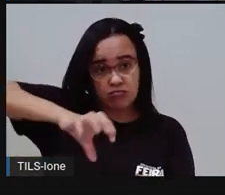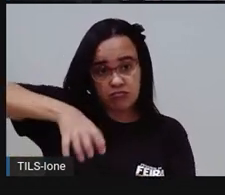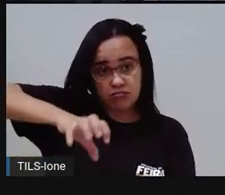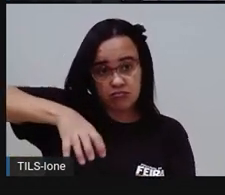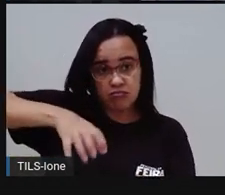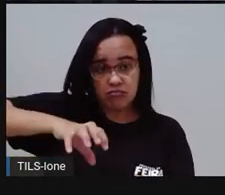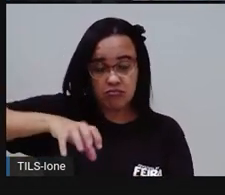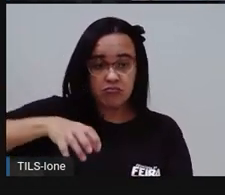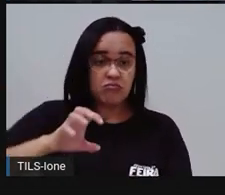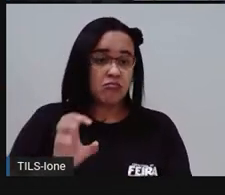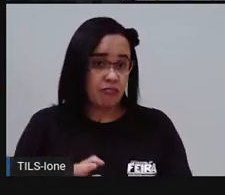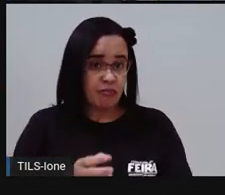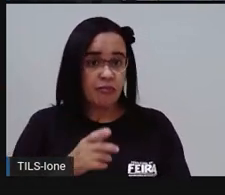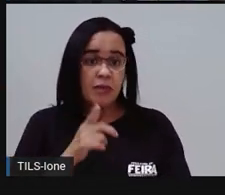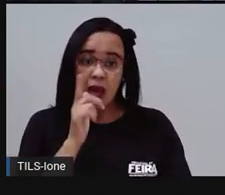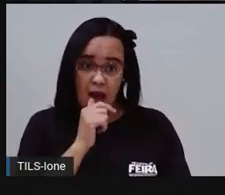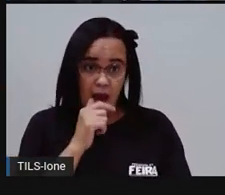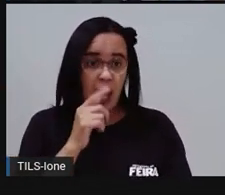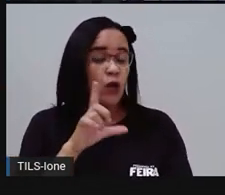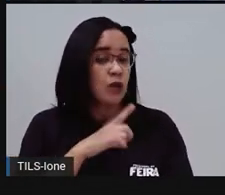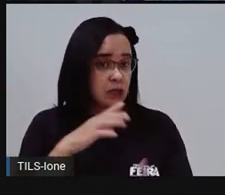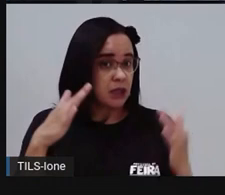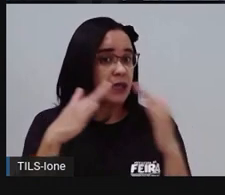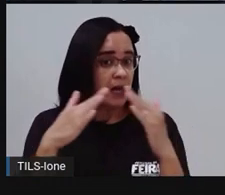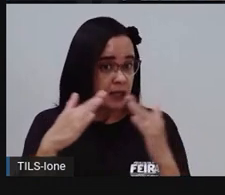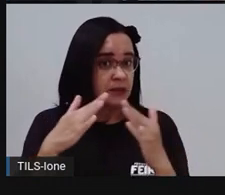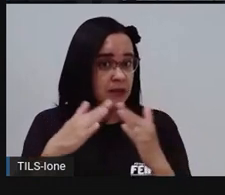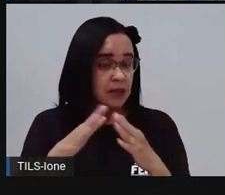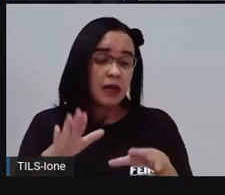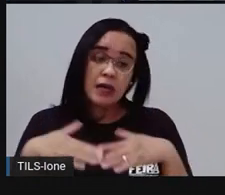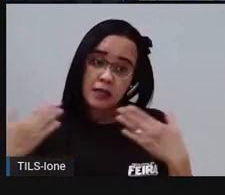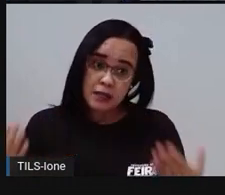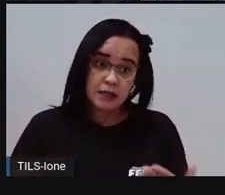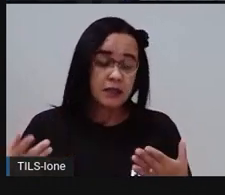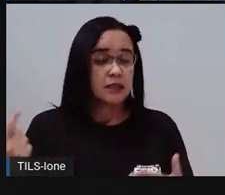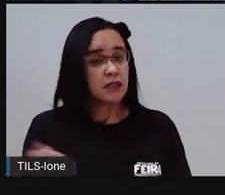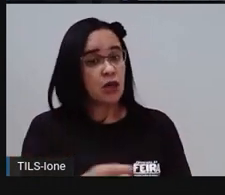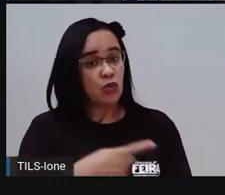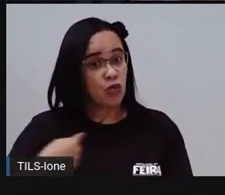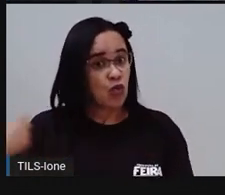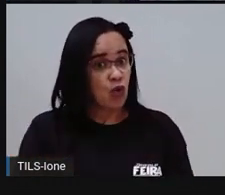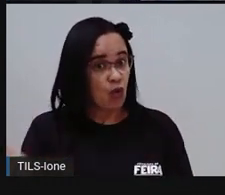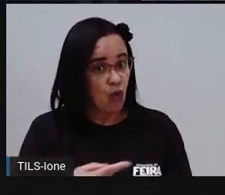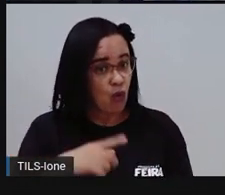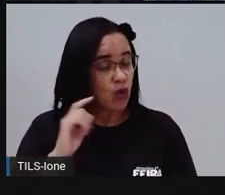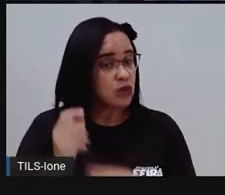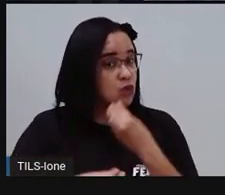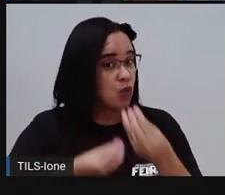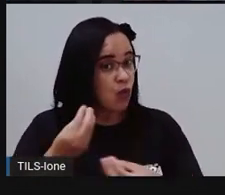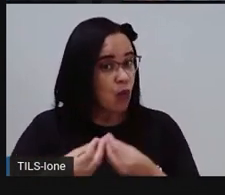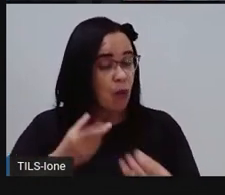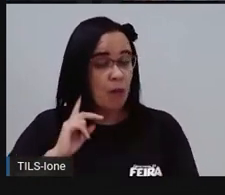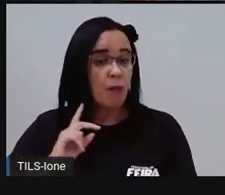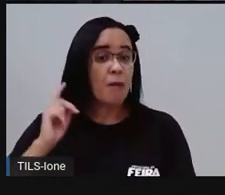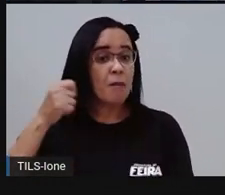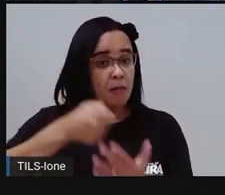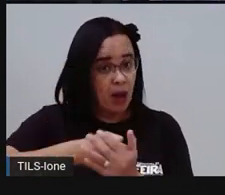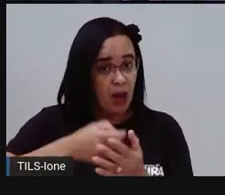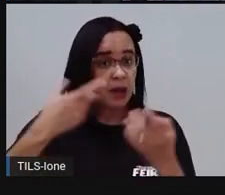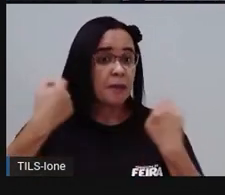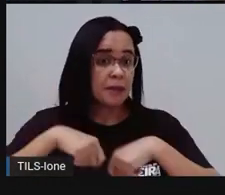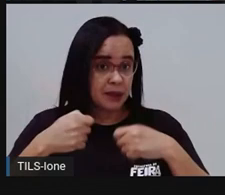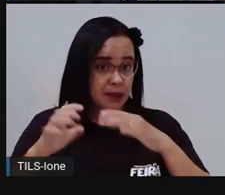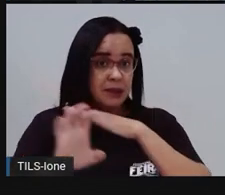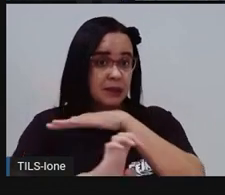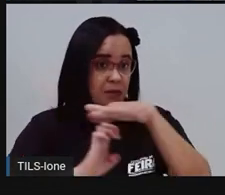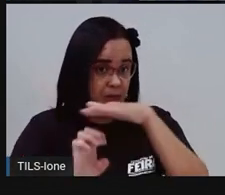existe um custo para essa empresa e a gente paga para ela. Então, quanto mais a gente consome essa água lá em nossa casa,